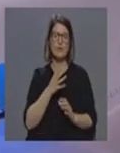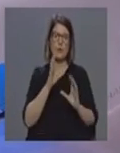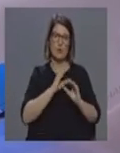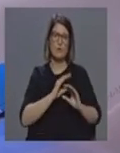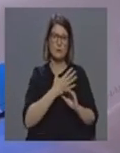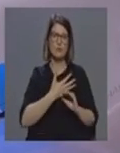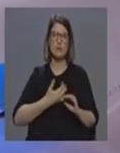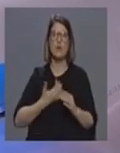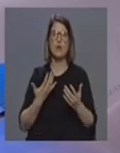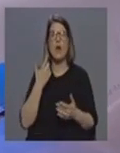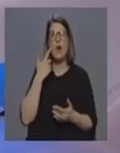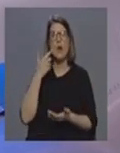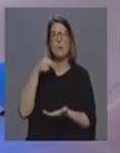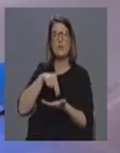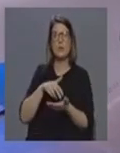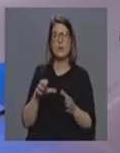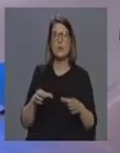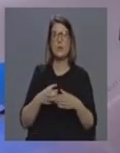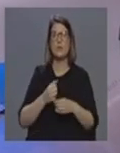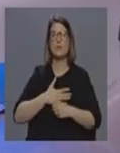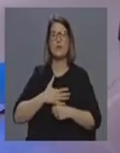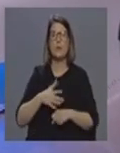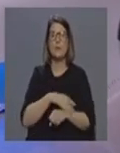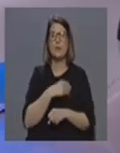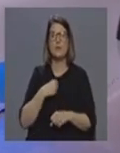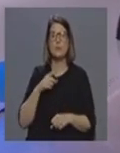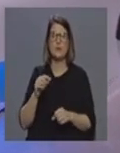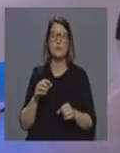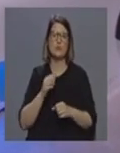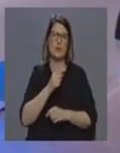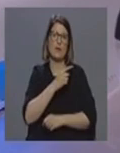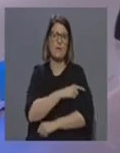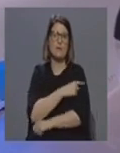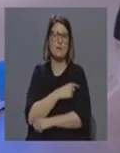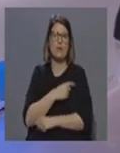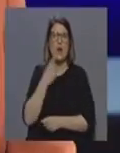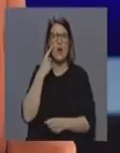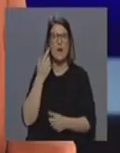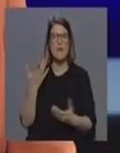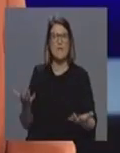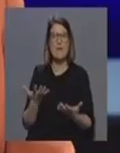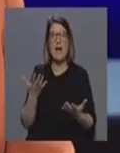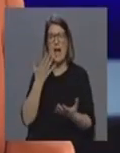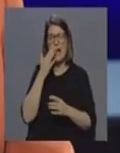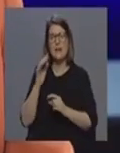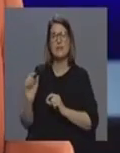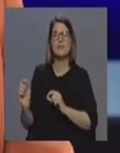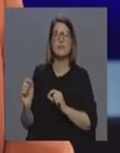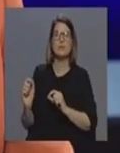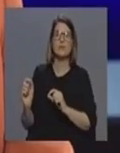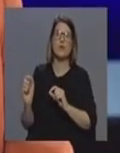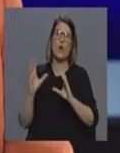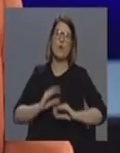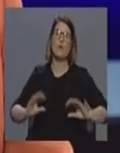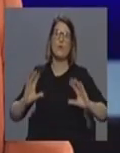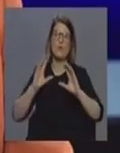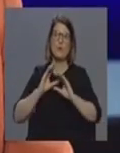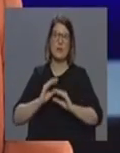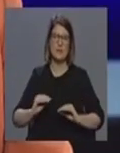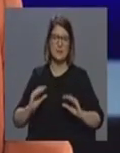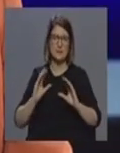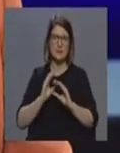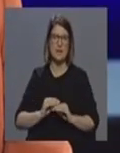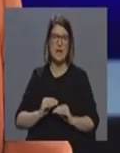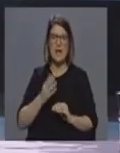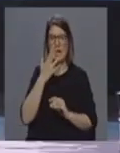Vamos ouvir agora a posição da Ordem dos Médicos e da Ordem dos Enfermeiros, também para promovermos aqui uma espécie de conversa em